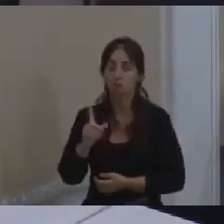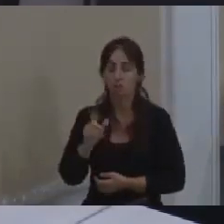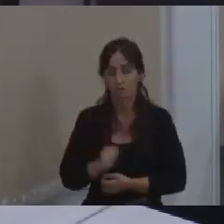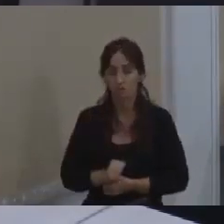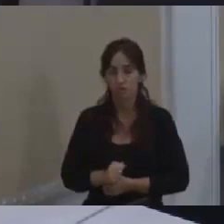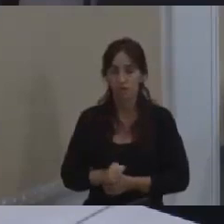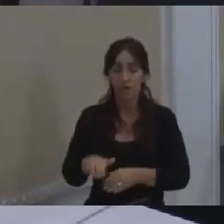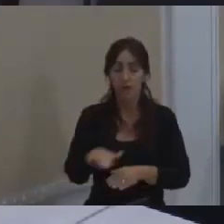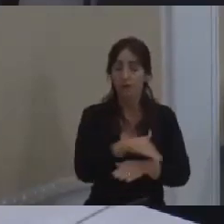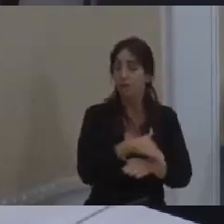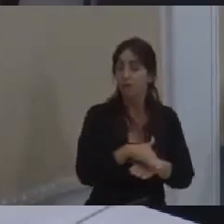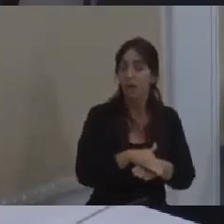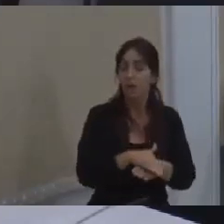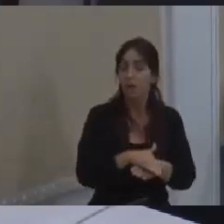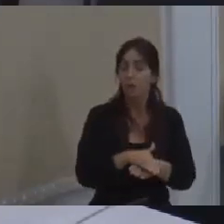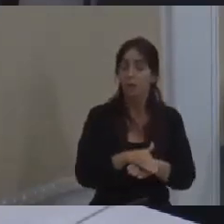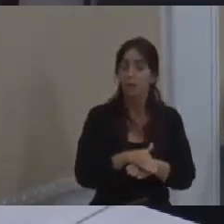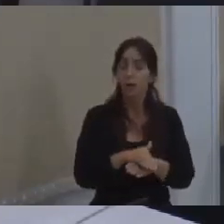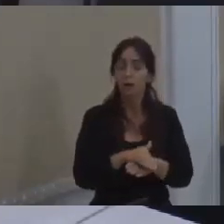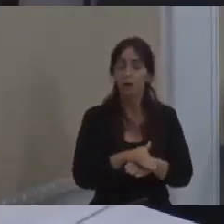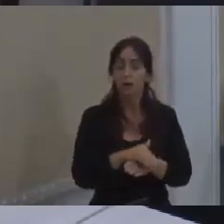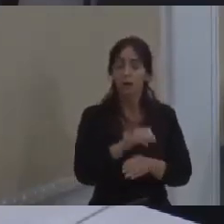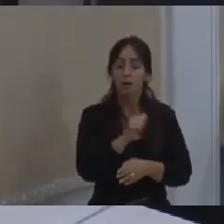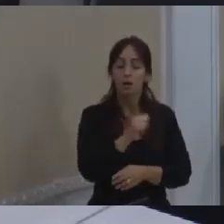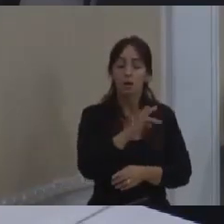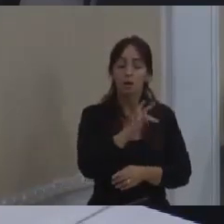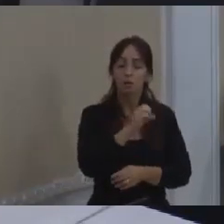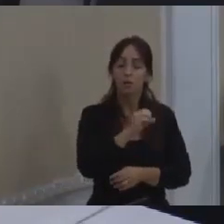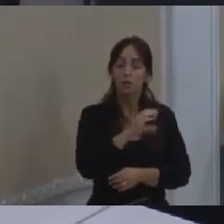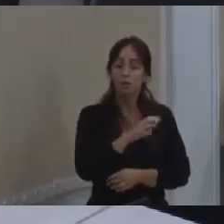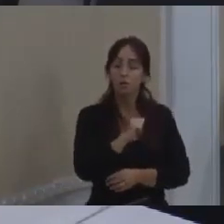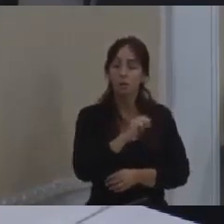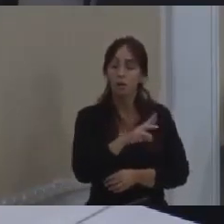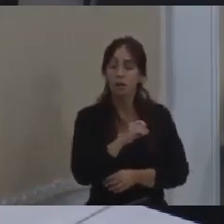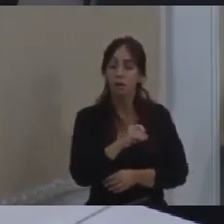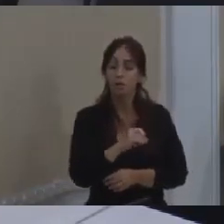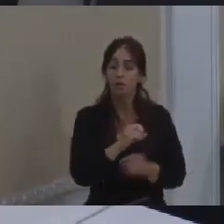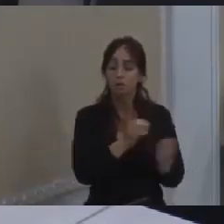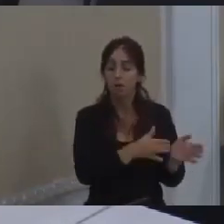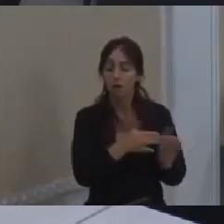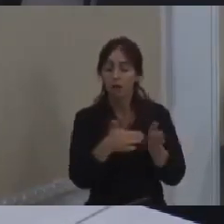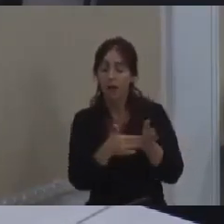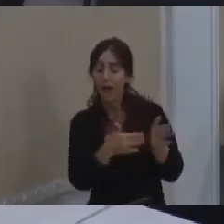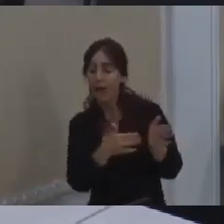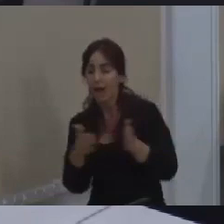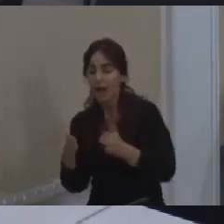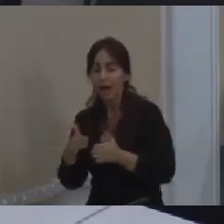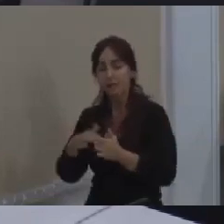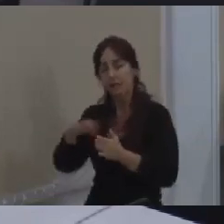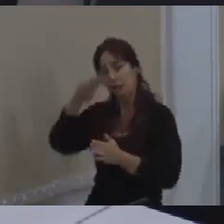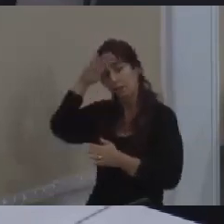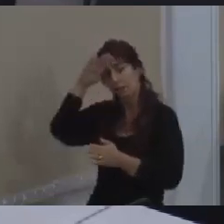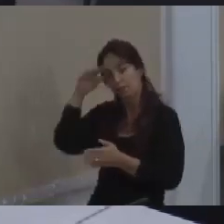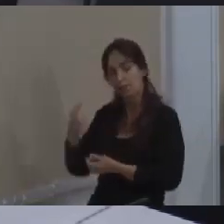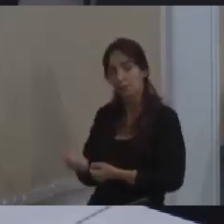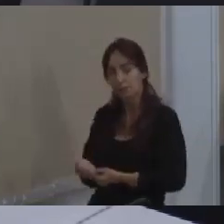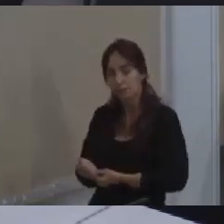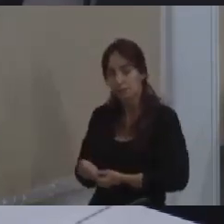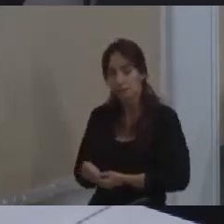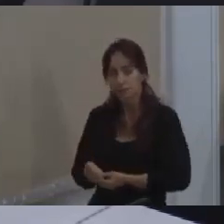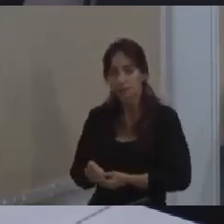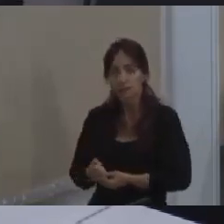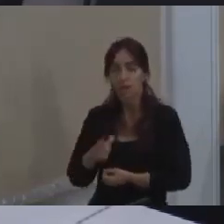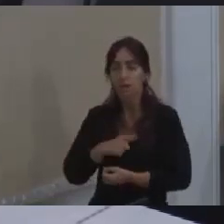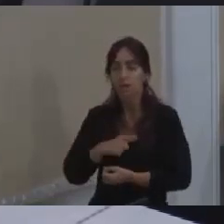Antônio Carlos da Lagoinha até chegar na barragem. Tanto de um lado quanto do outro a gente passa por